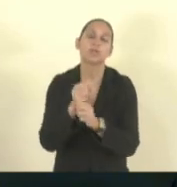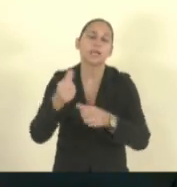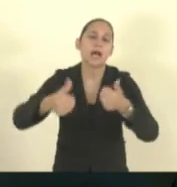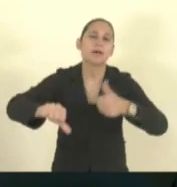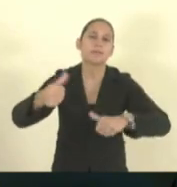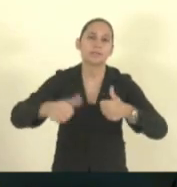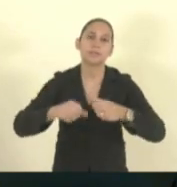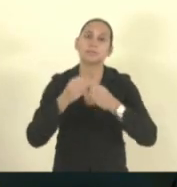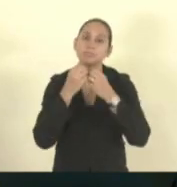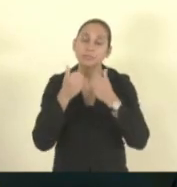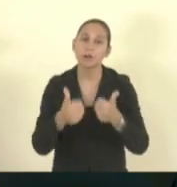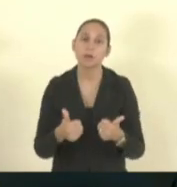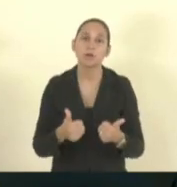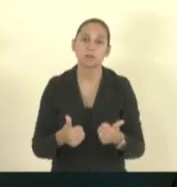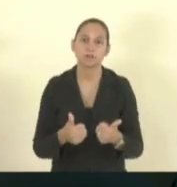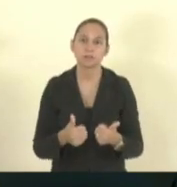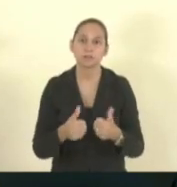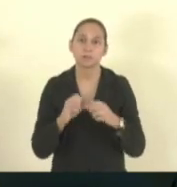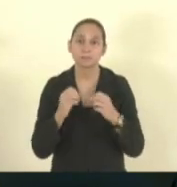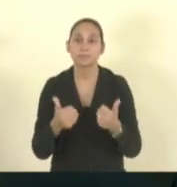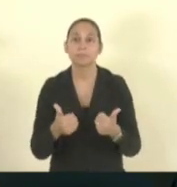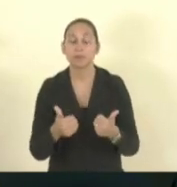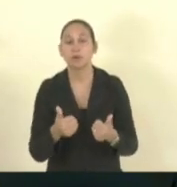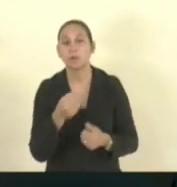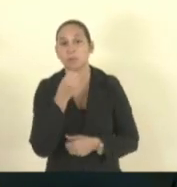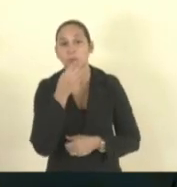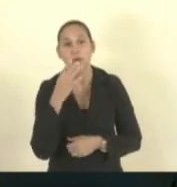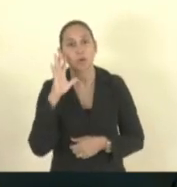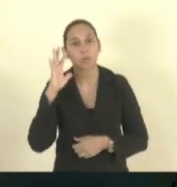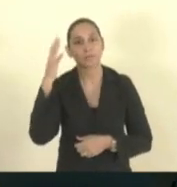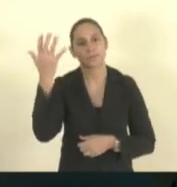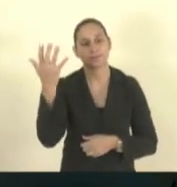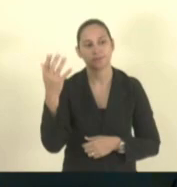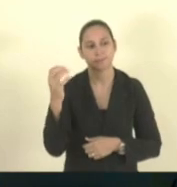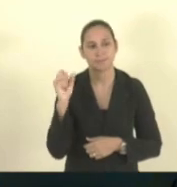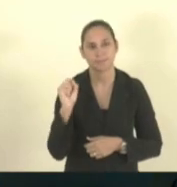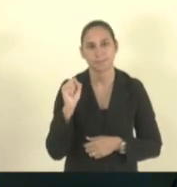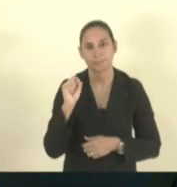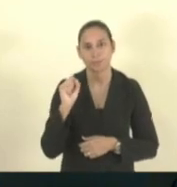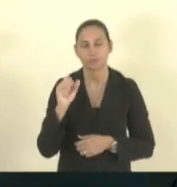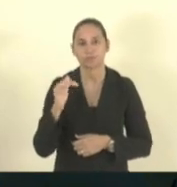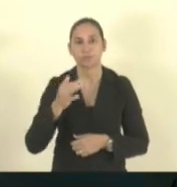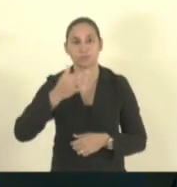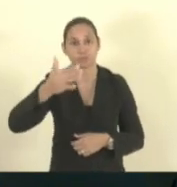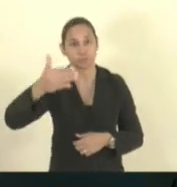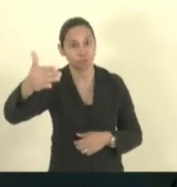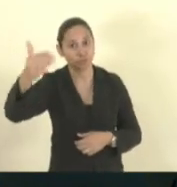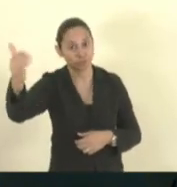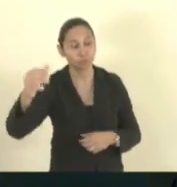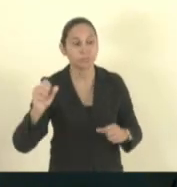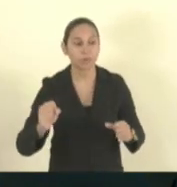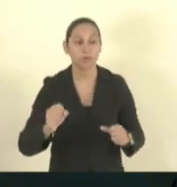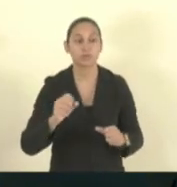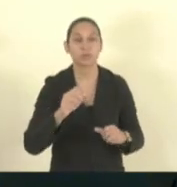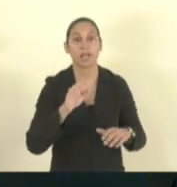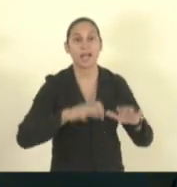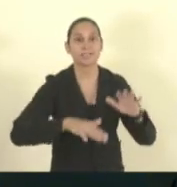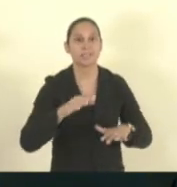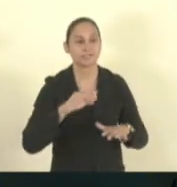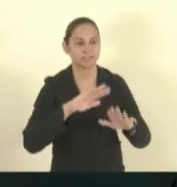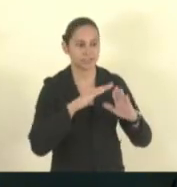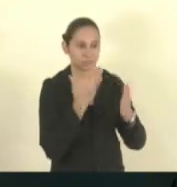pode ser um caso isolado mas pode não ser pode não ser um caso isolado um caso numa escola tal pode ser um caso